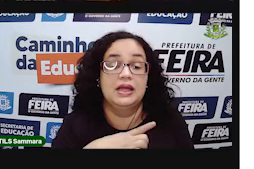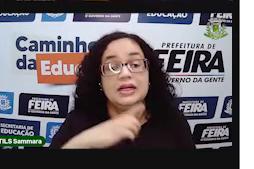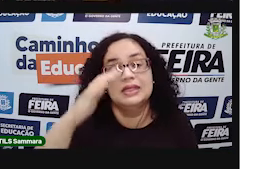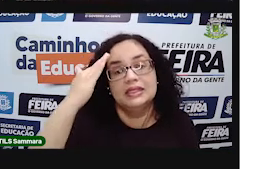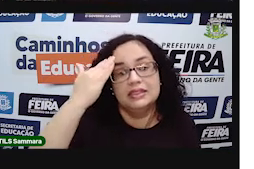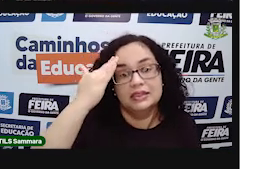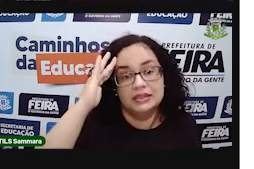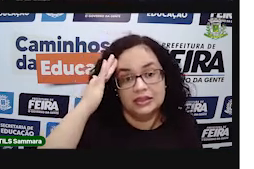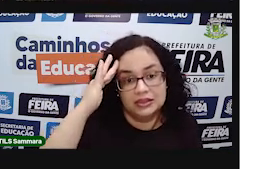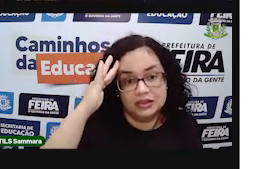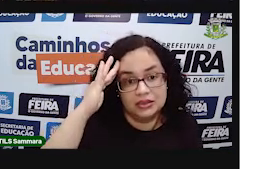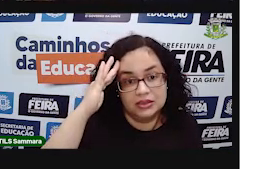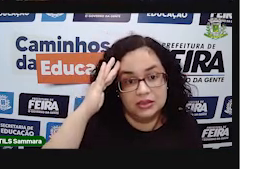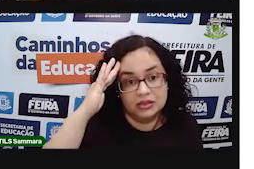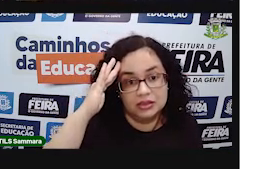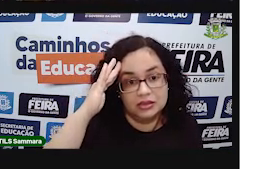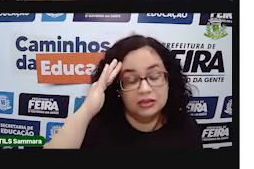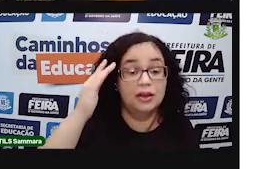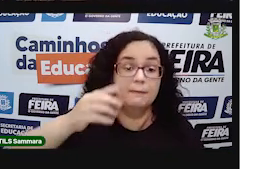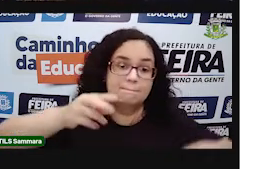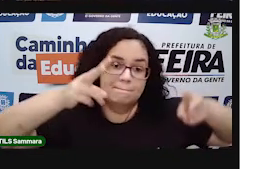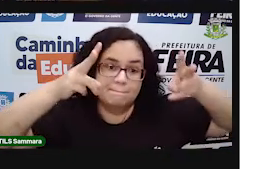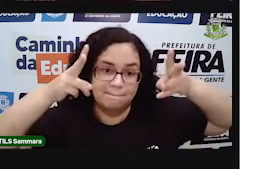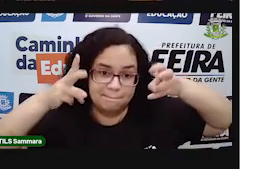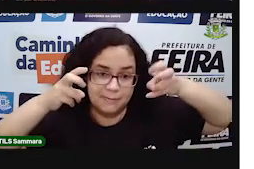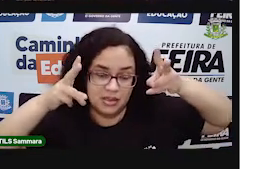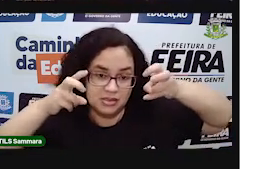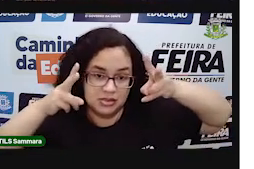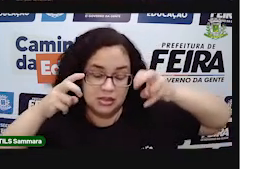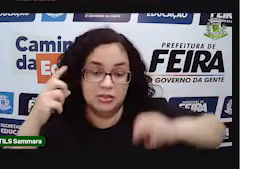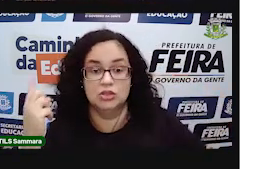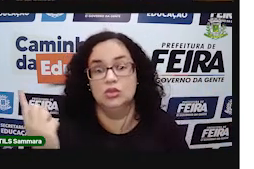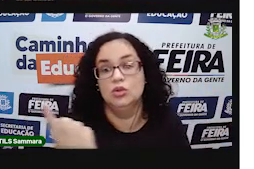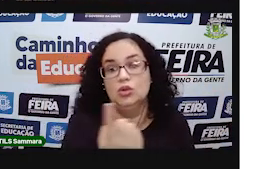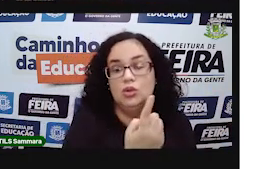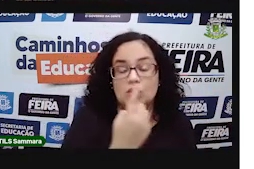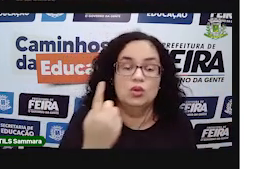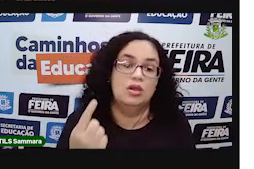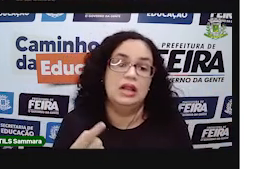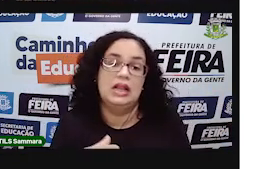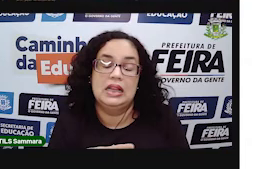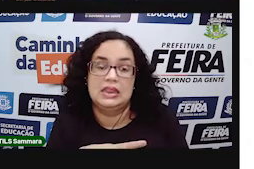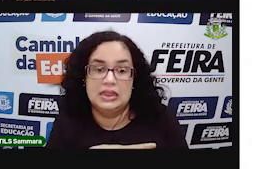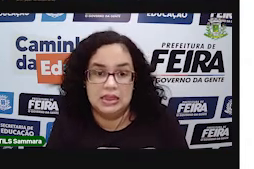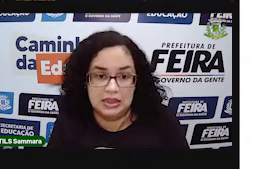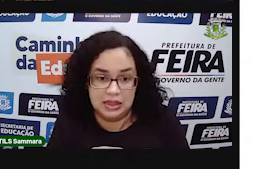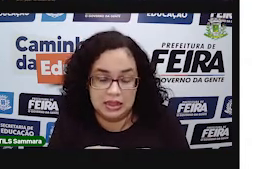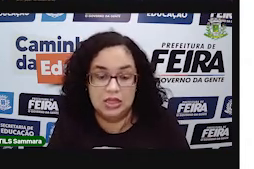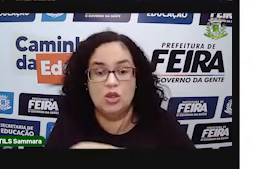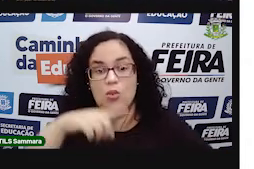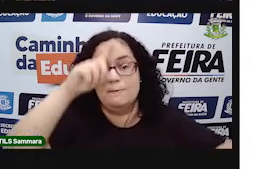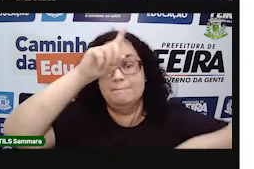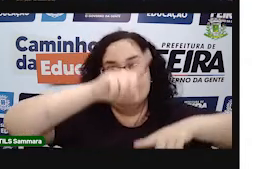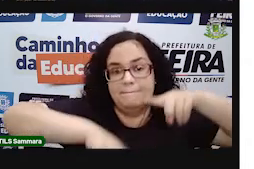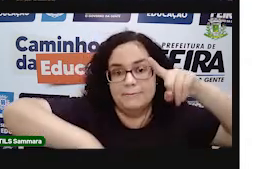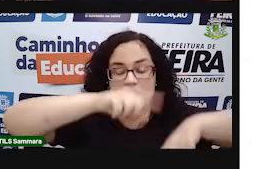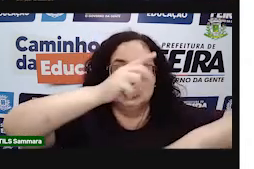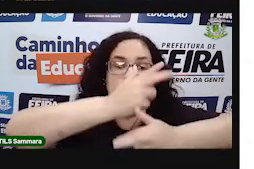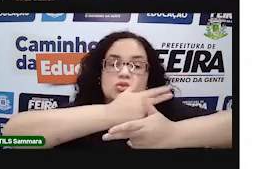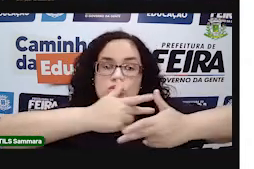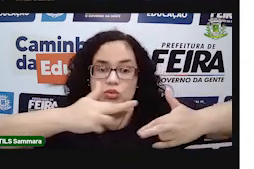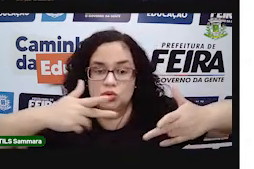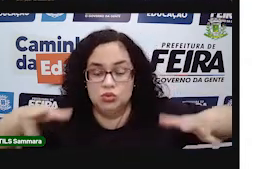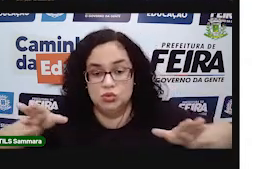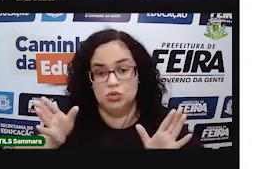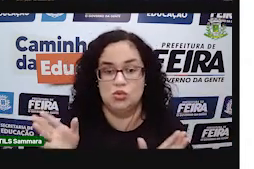entendeu essa coisinha e você já está percebendo à sua volta onde é que tem, onde é que aparece objetos ou coisas